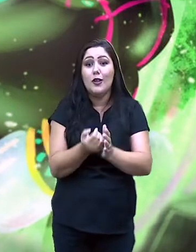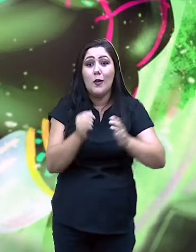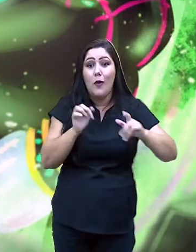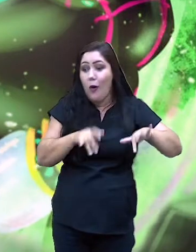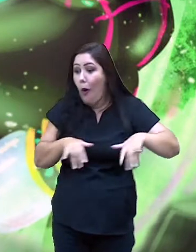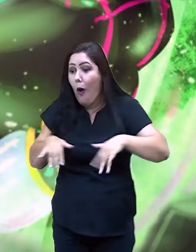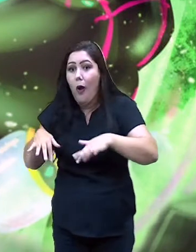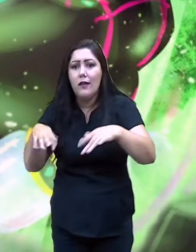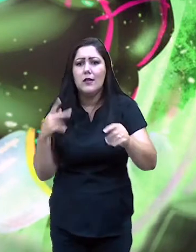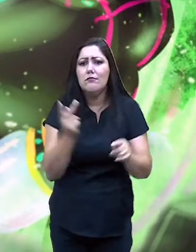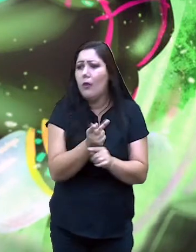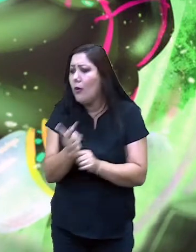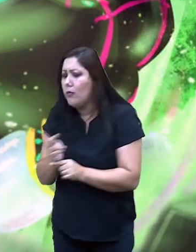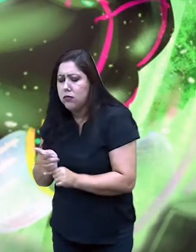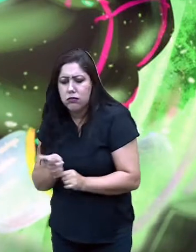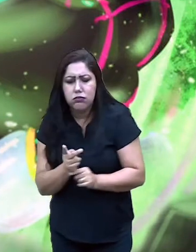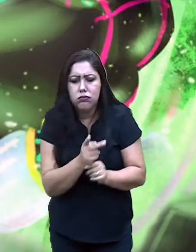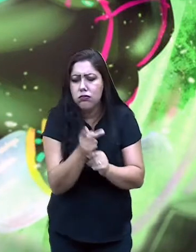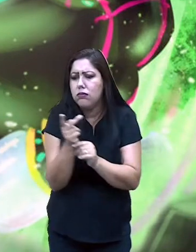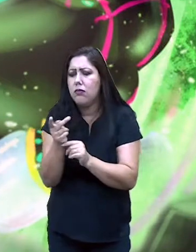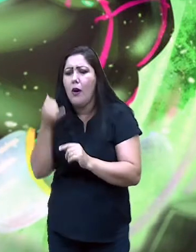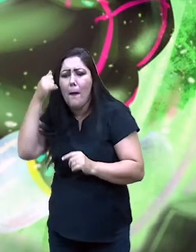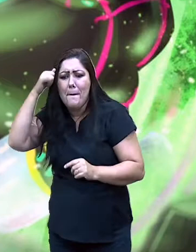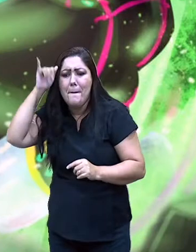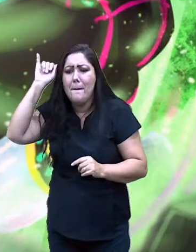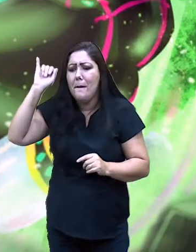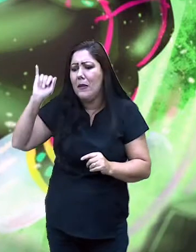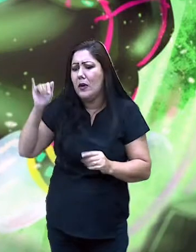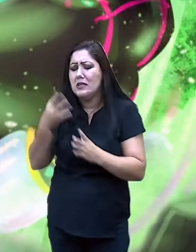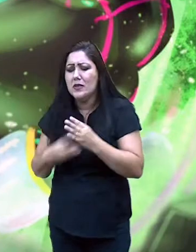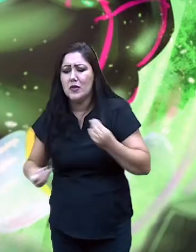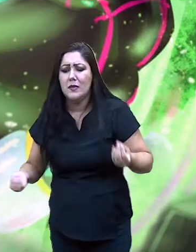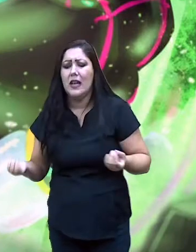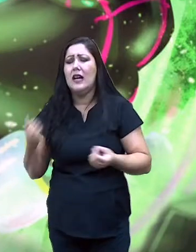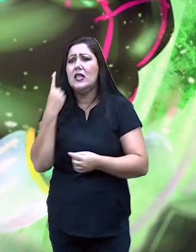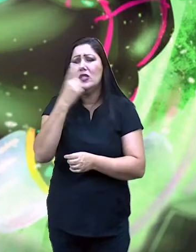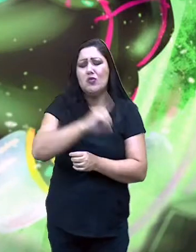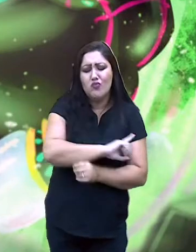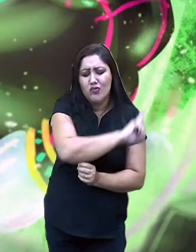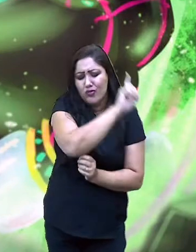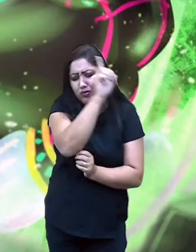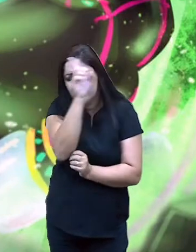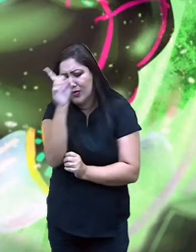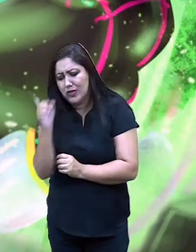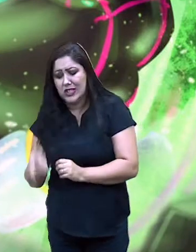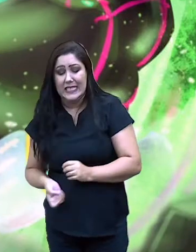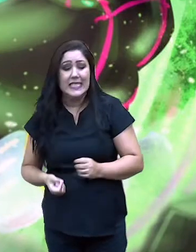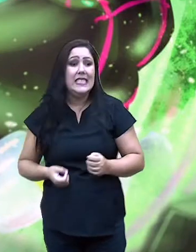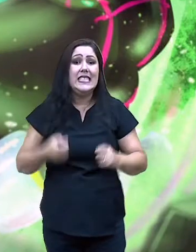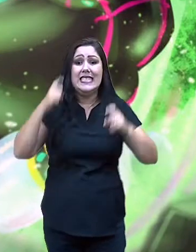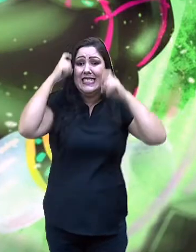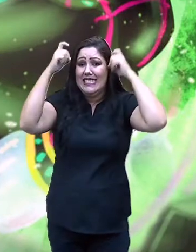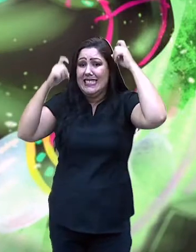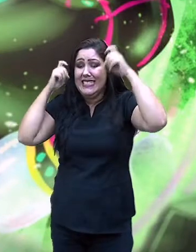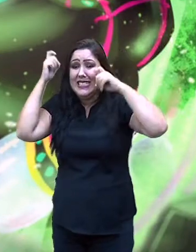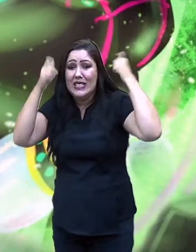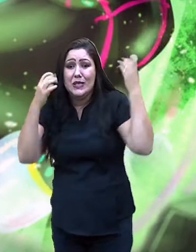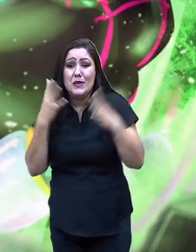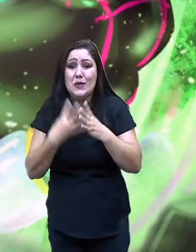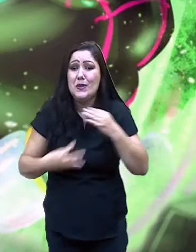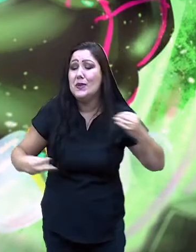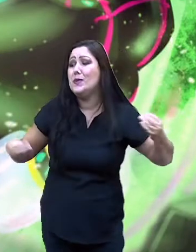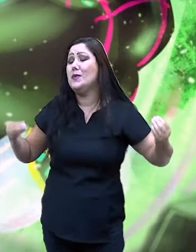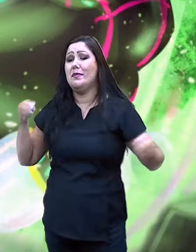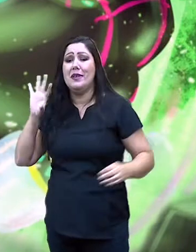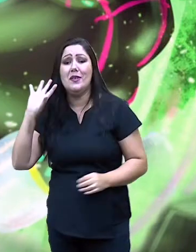à campa, procura desse boi. E passa-se um dia e nada desse boi, a preocupação aumenta. Meu Deus, o que